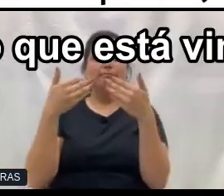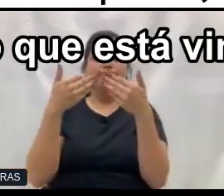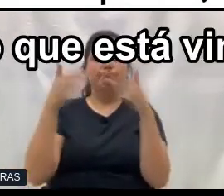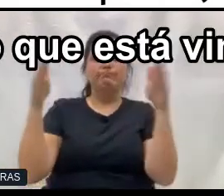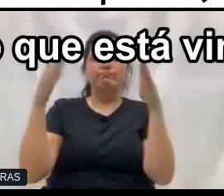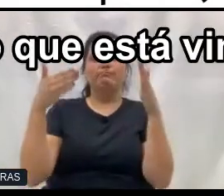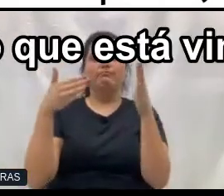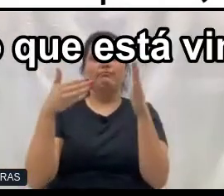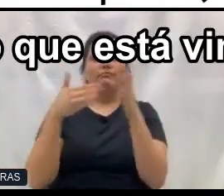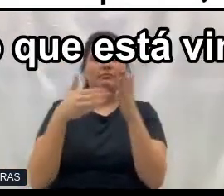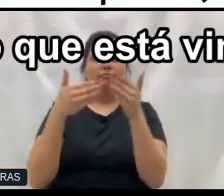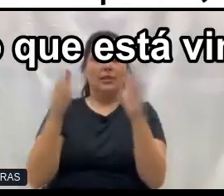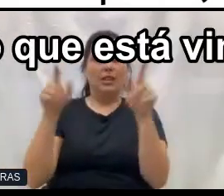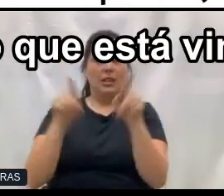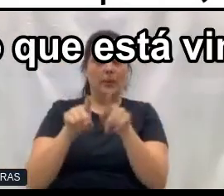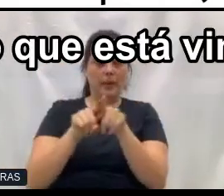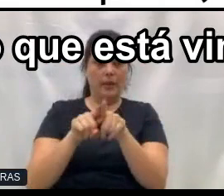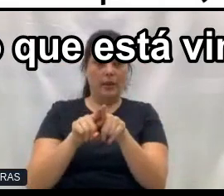né, graças